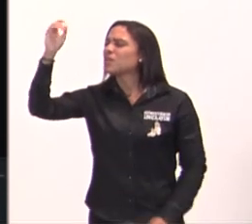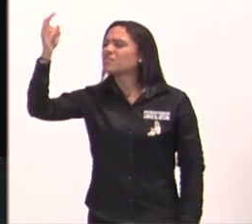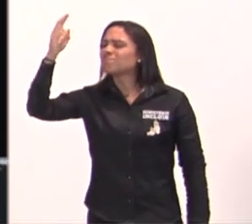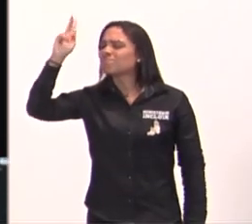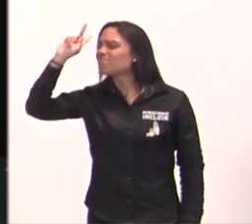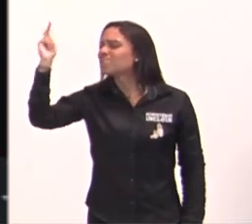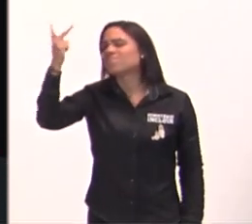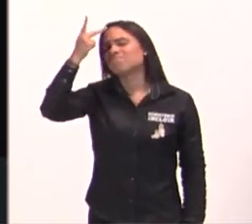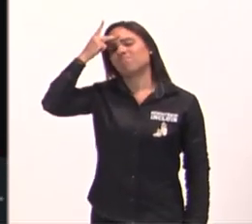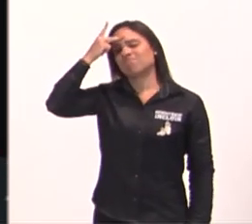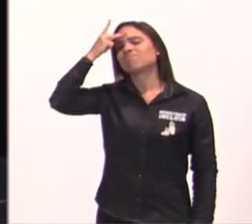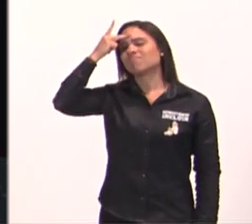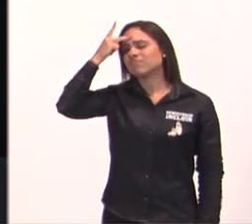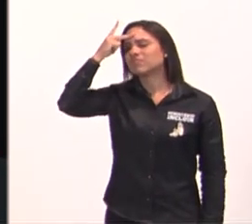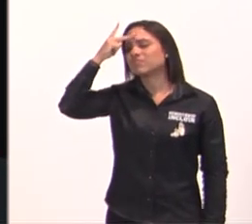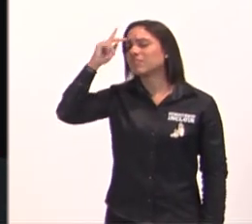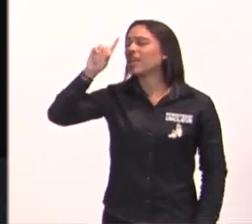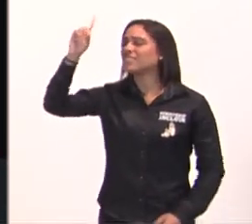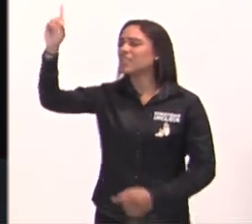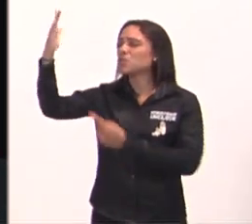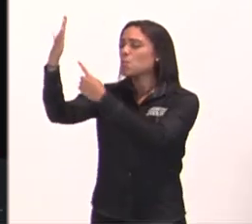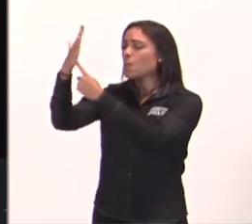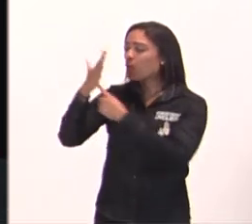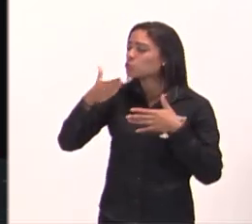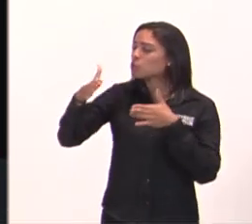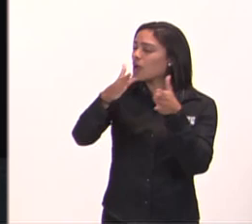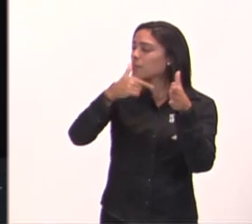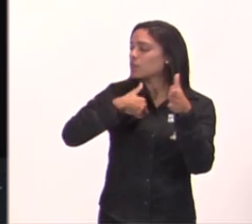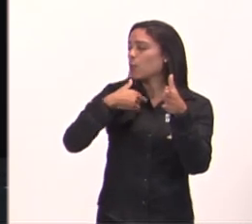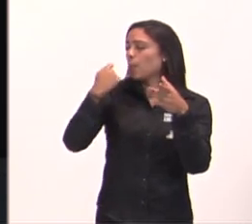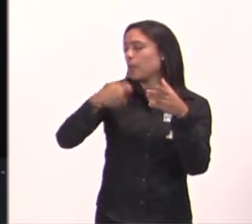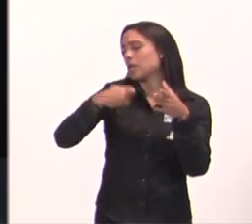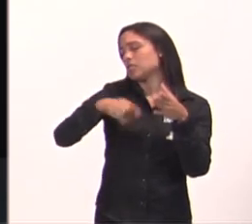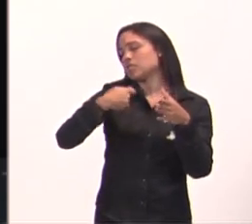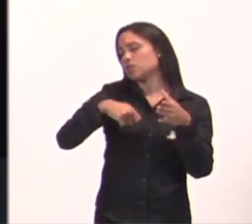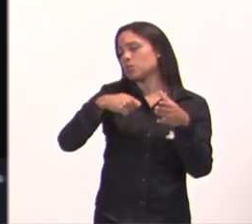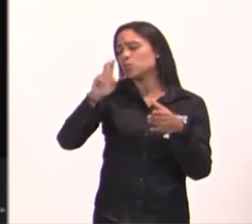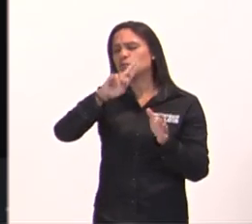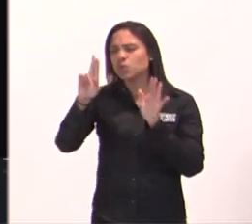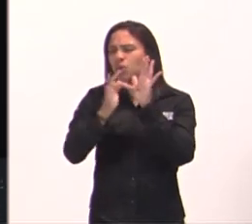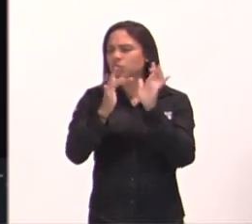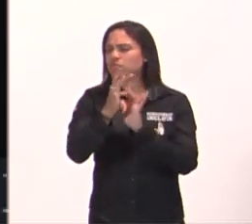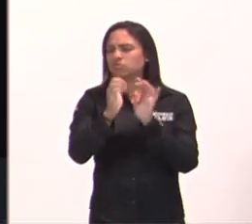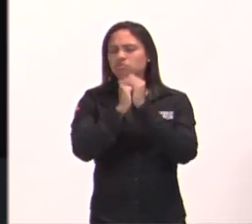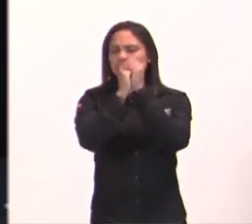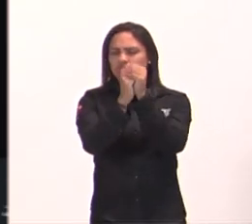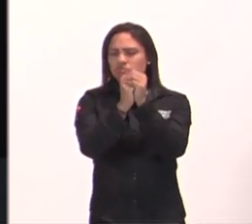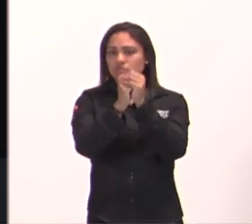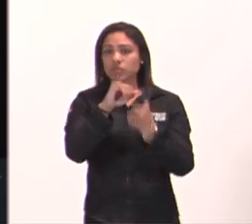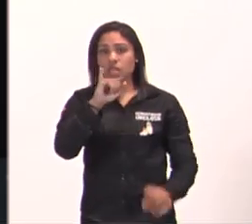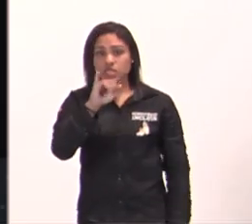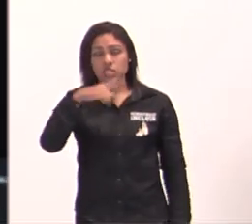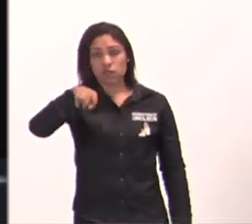Deus, me mostre o caminho que devo seguir, em nome de Jesus, amém. Se você